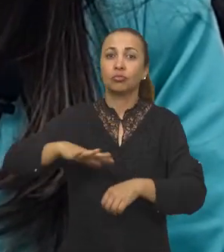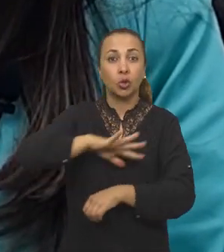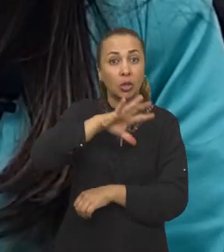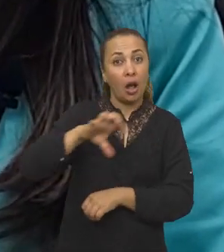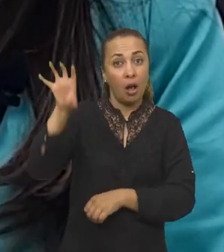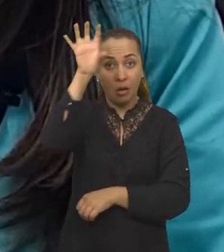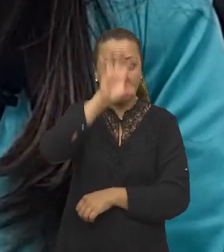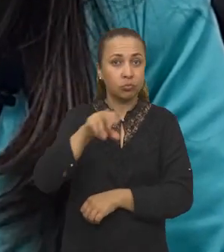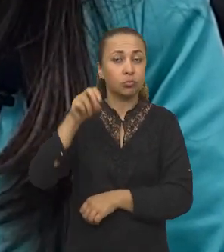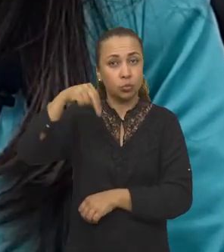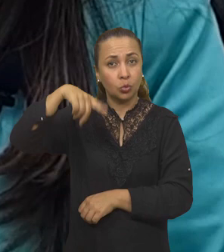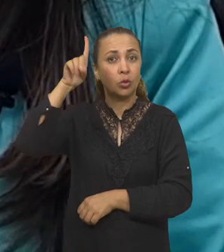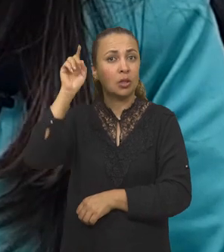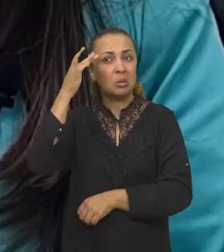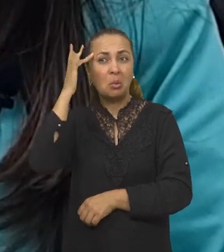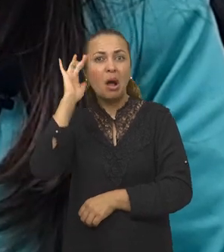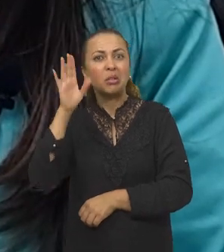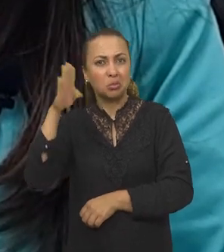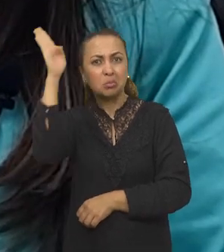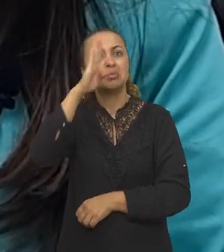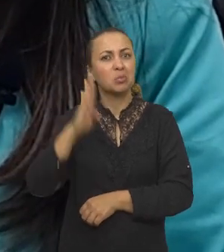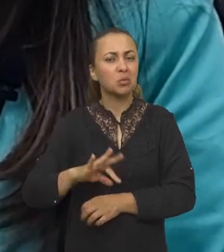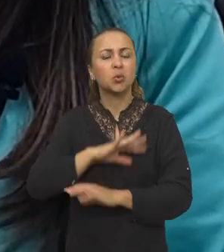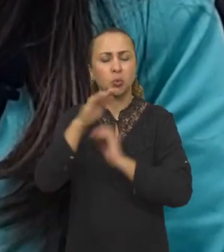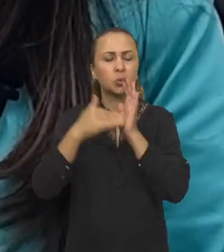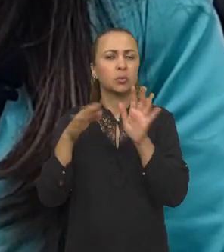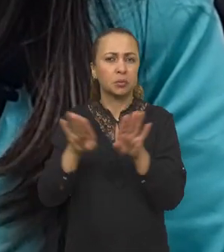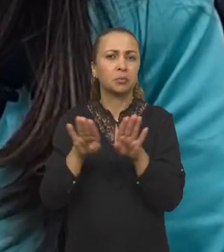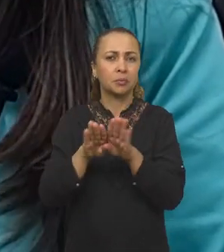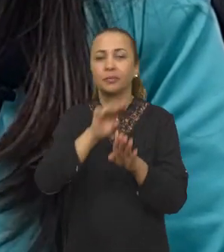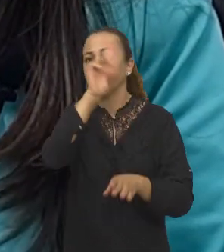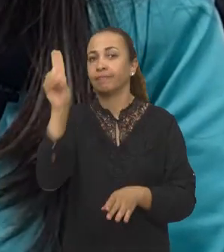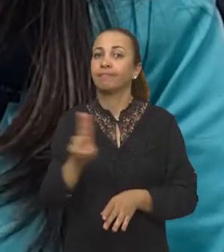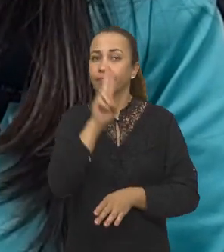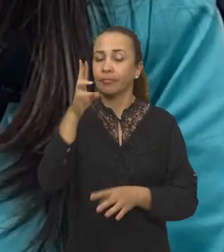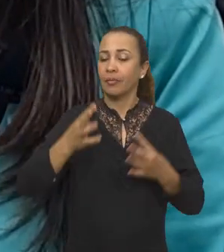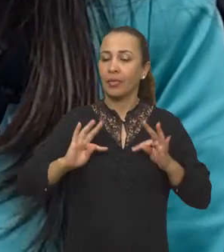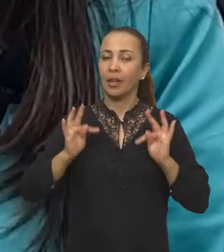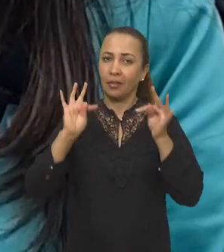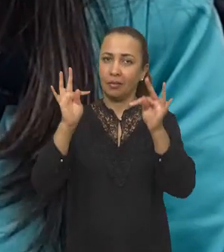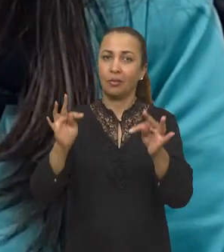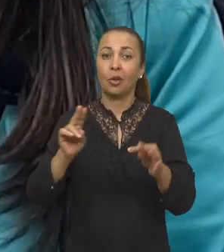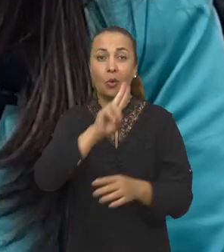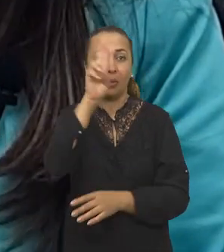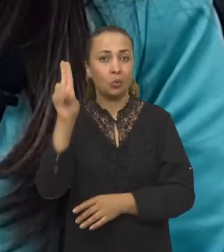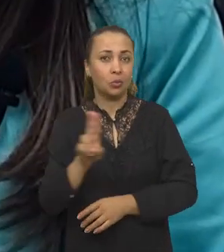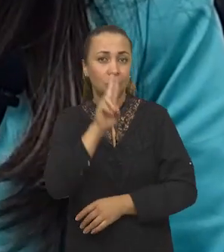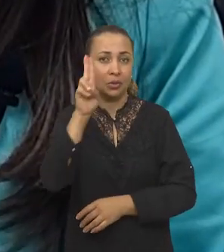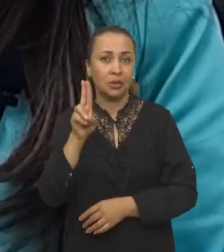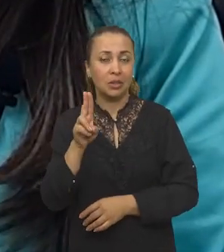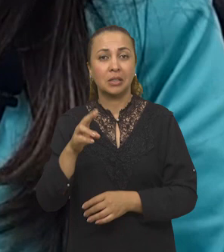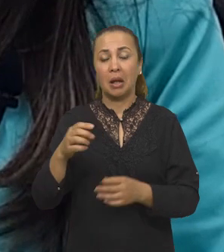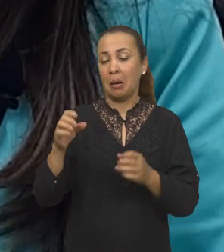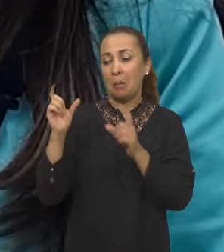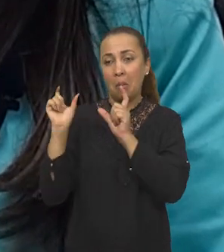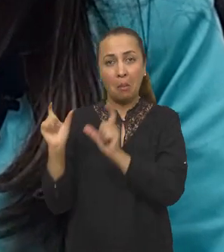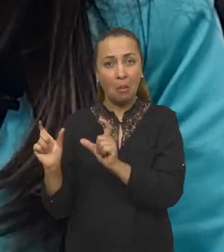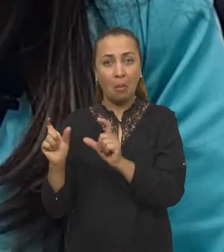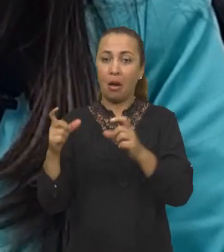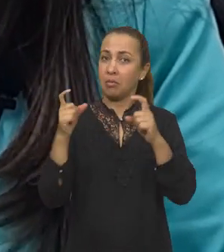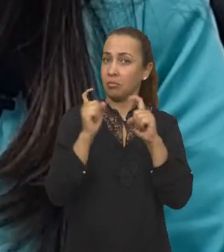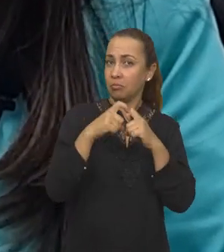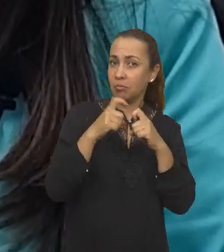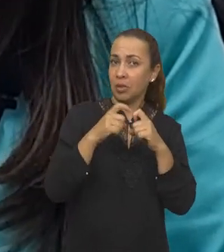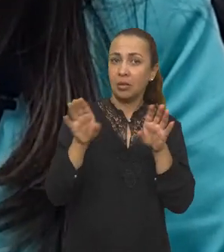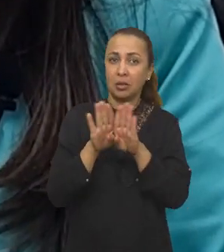Nordeste, talvez até no Brasil inteiro, utilizando essa tecnologia que utiliza tanto a parte médica